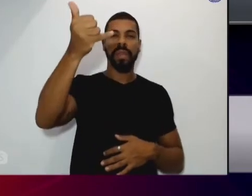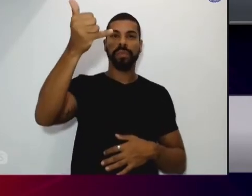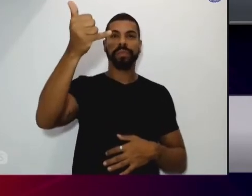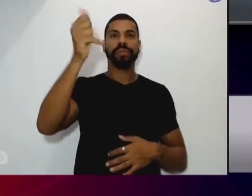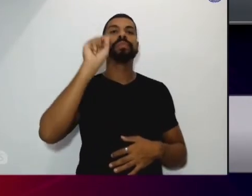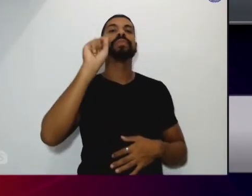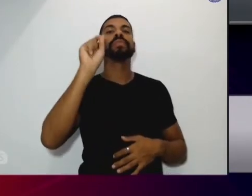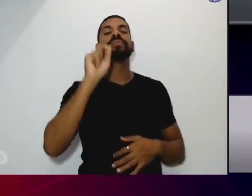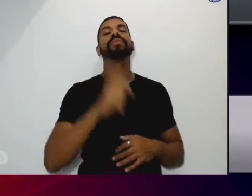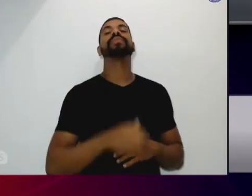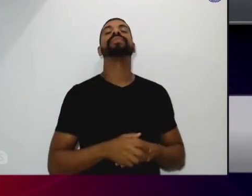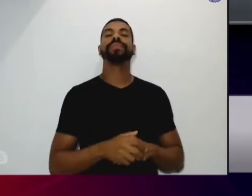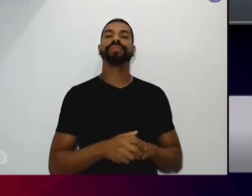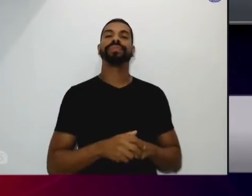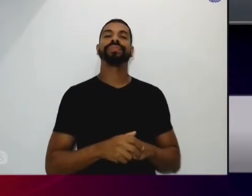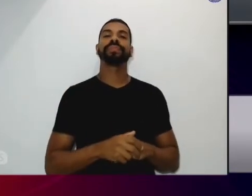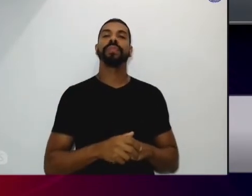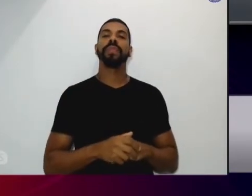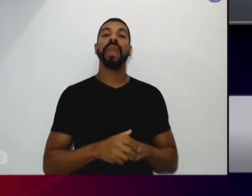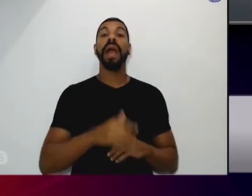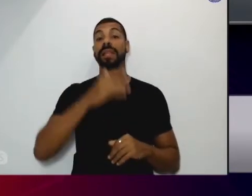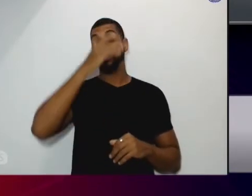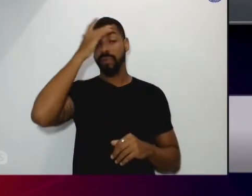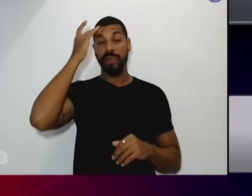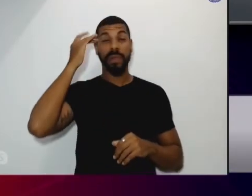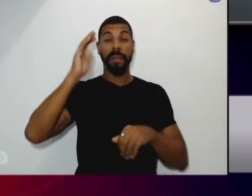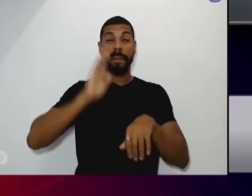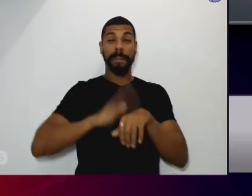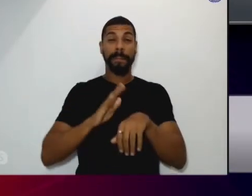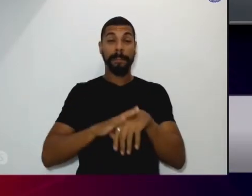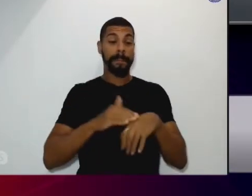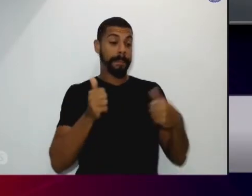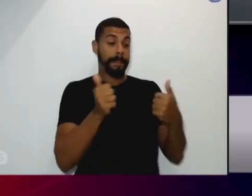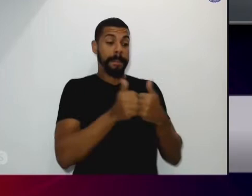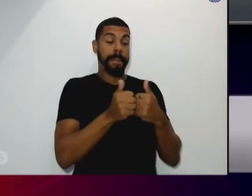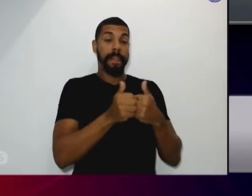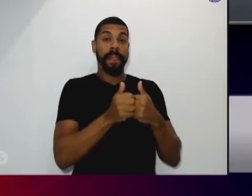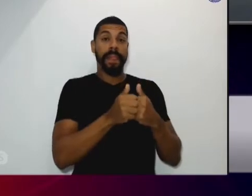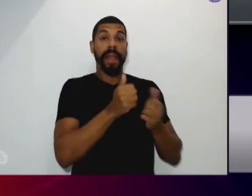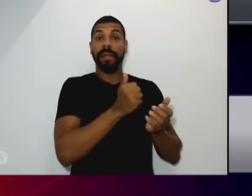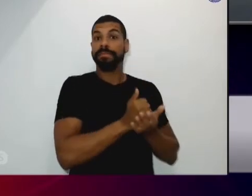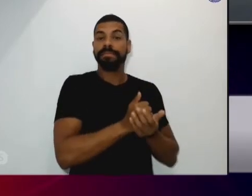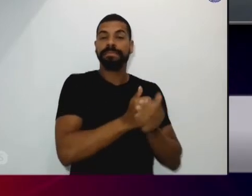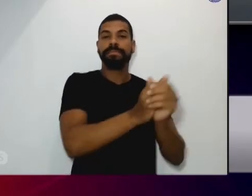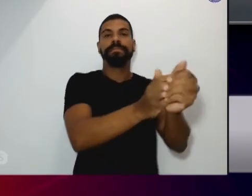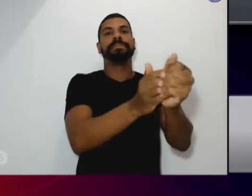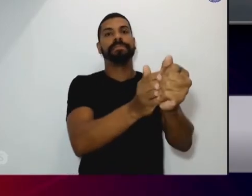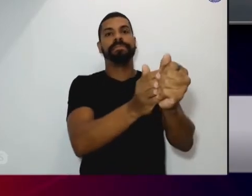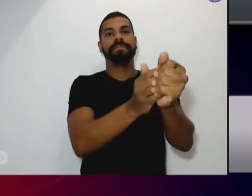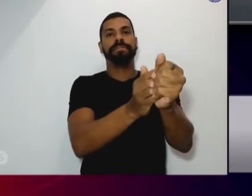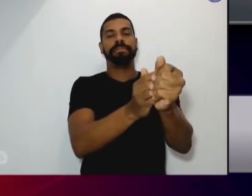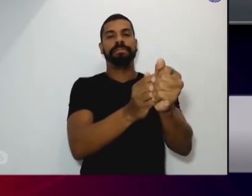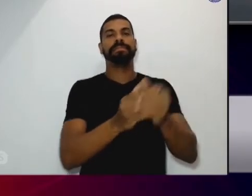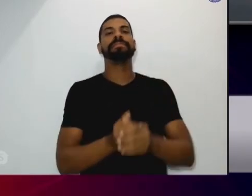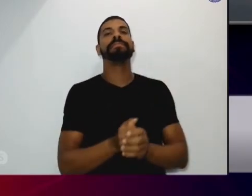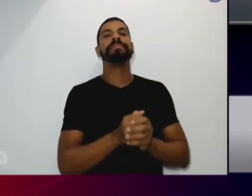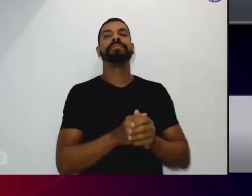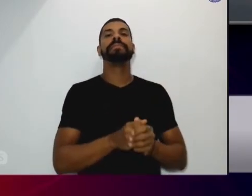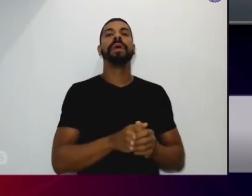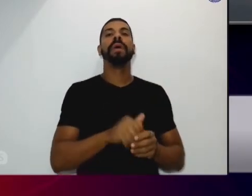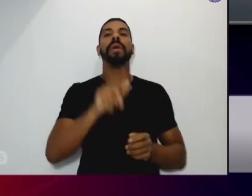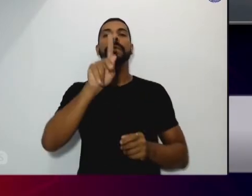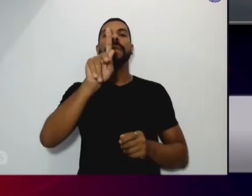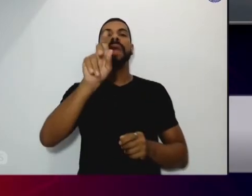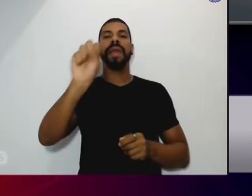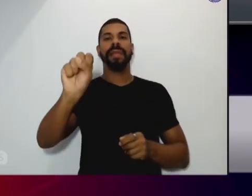as pessoas mais próximas levar direto para o PS para o pronto-socorro e depois sim a